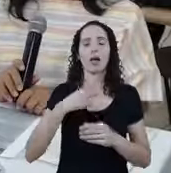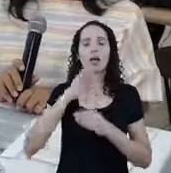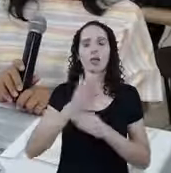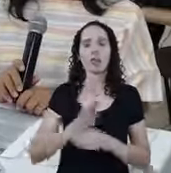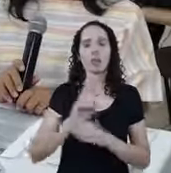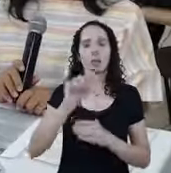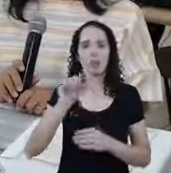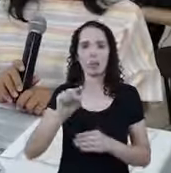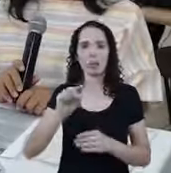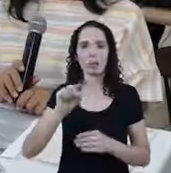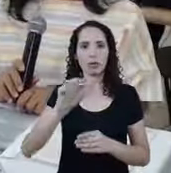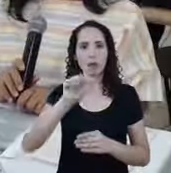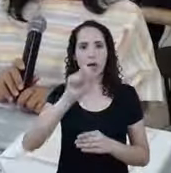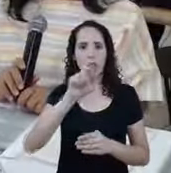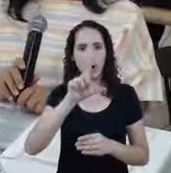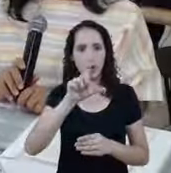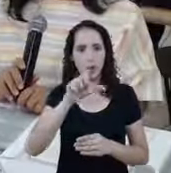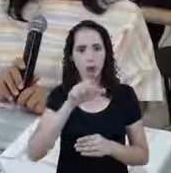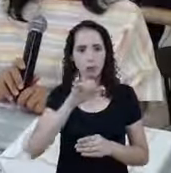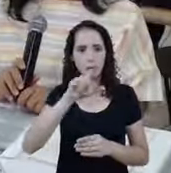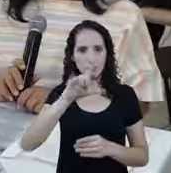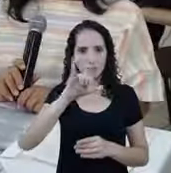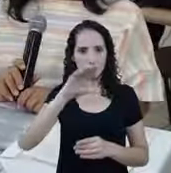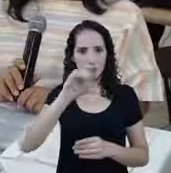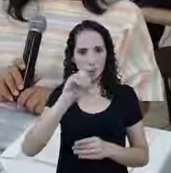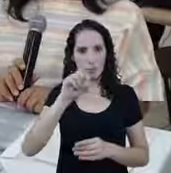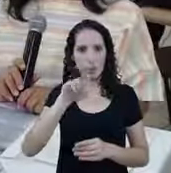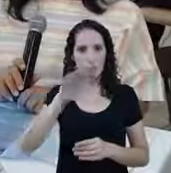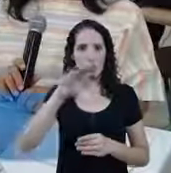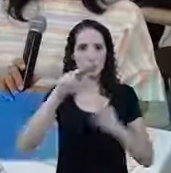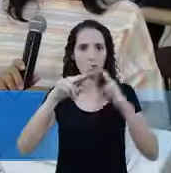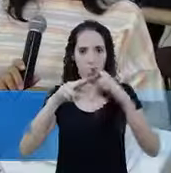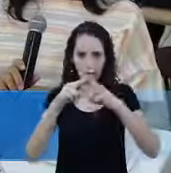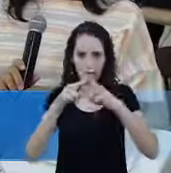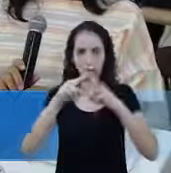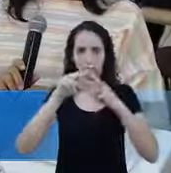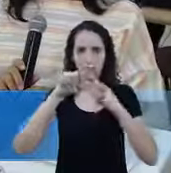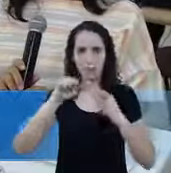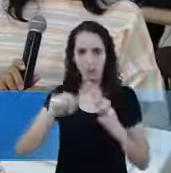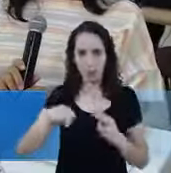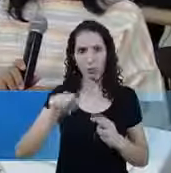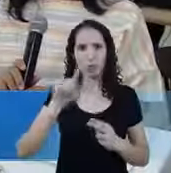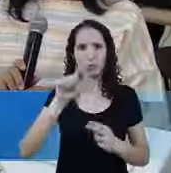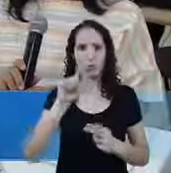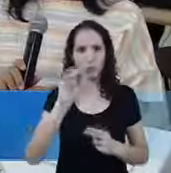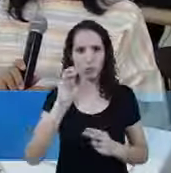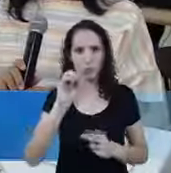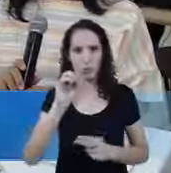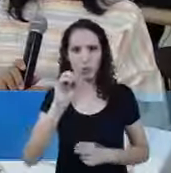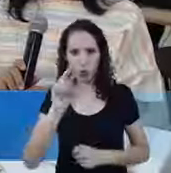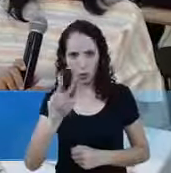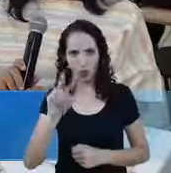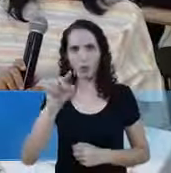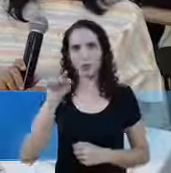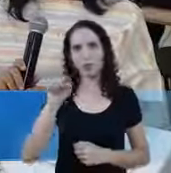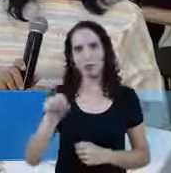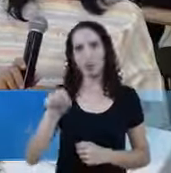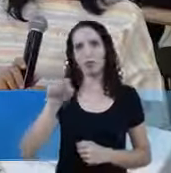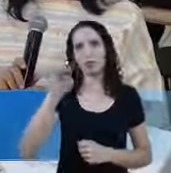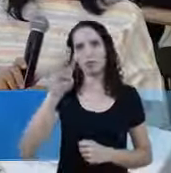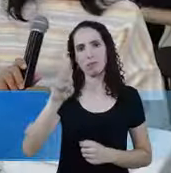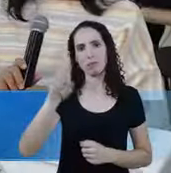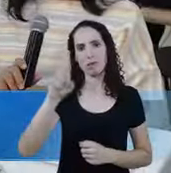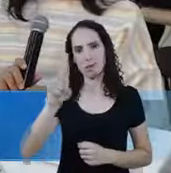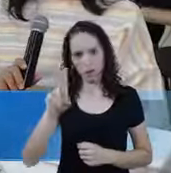.br Auxílio.caixa Se você quiser jogar aí colocando, né Auxílio.caixa